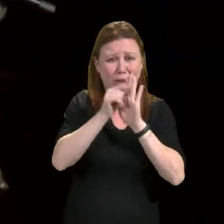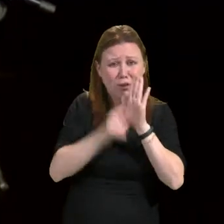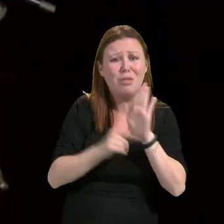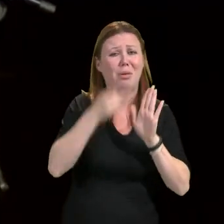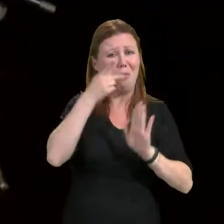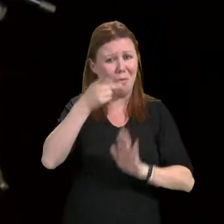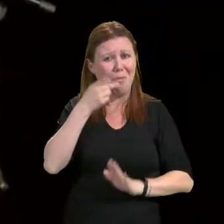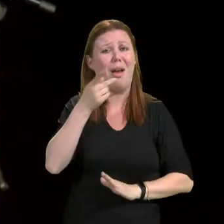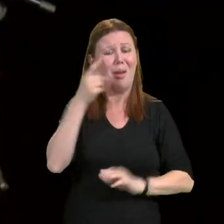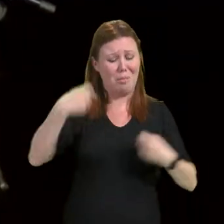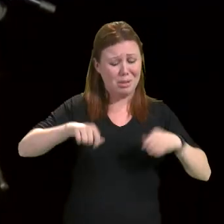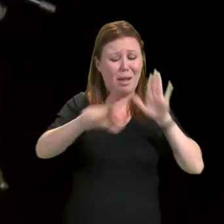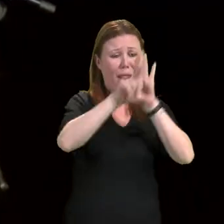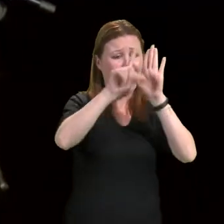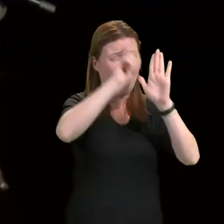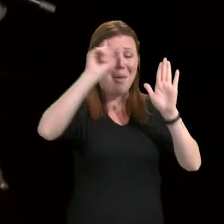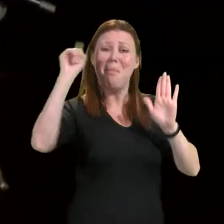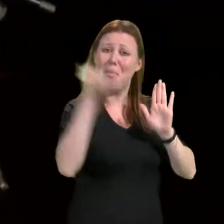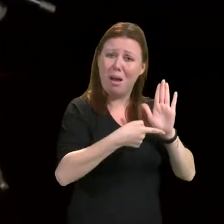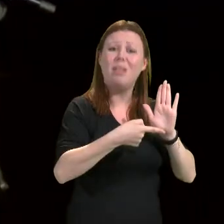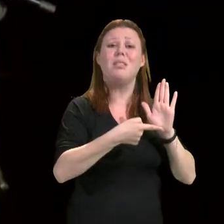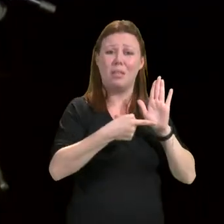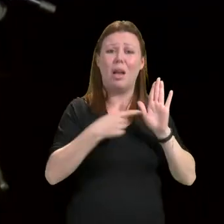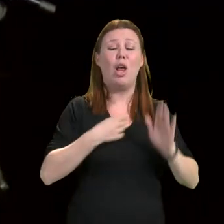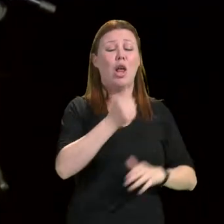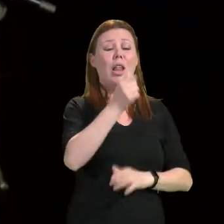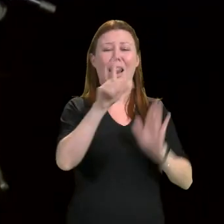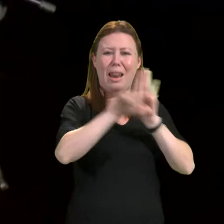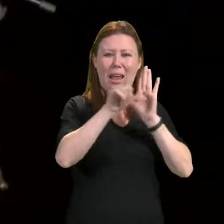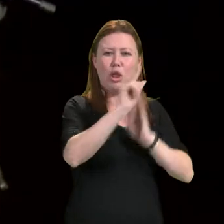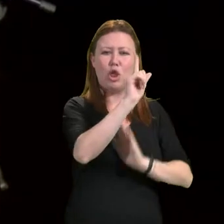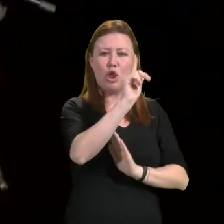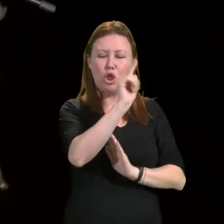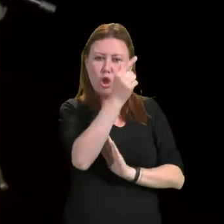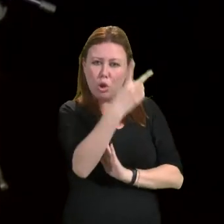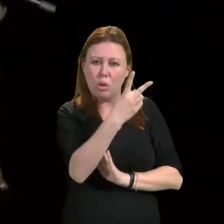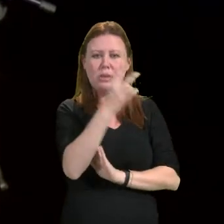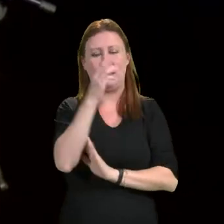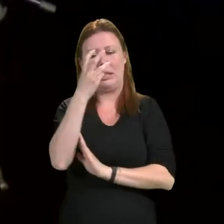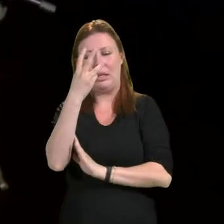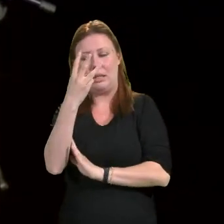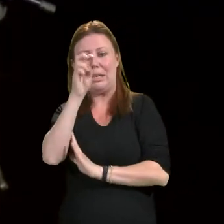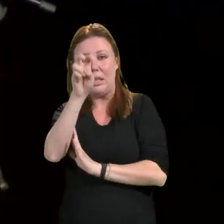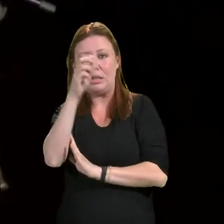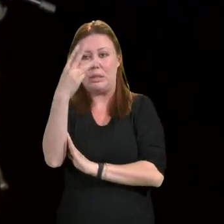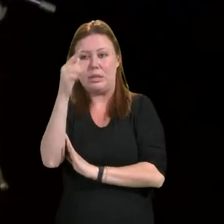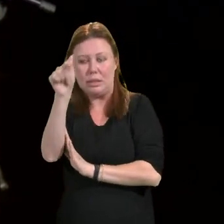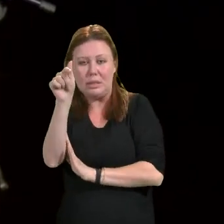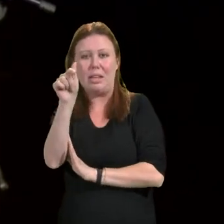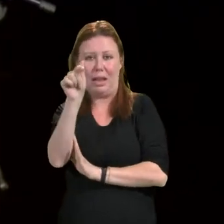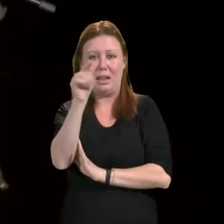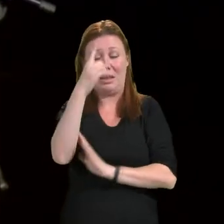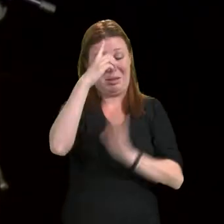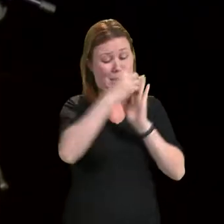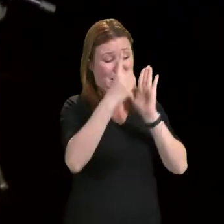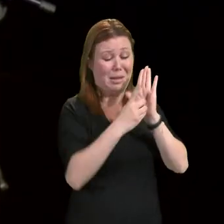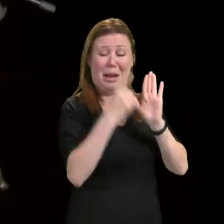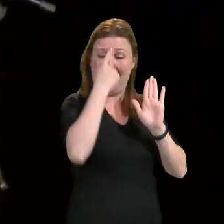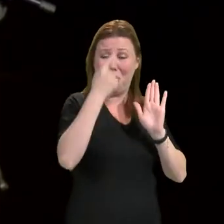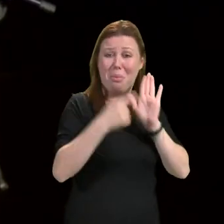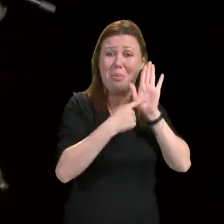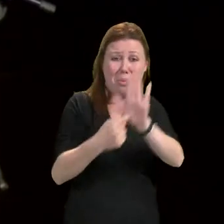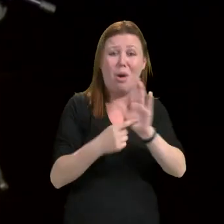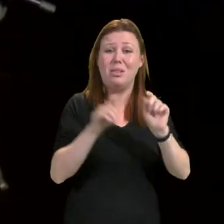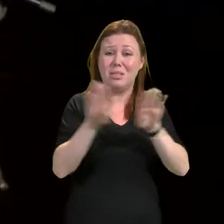é o que manda a lei da transparência, a lei 12.527, é o que determina o decreto da transparência